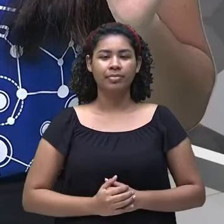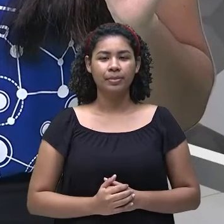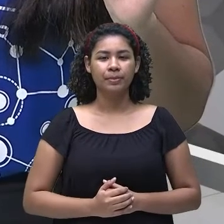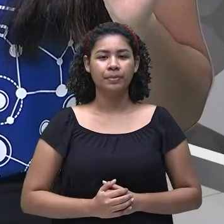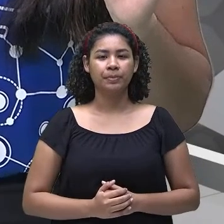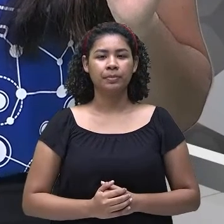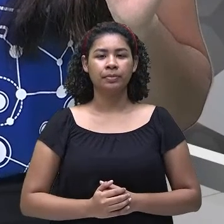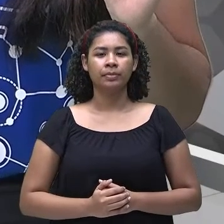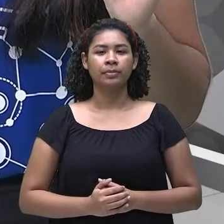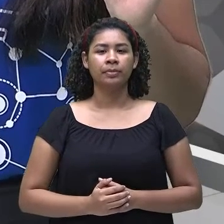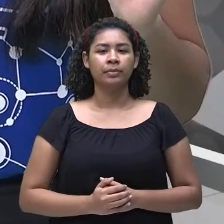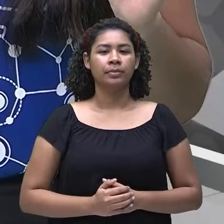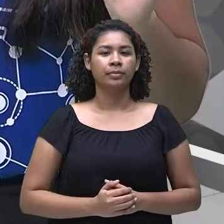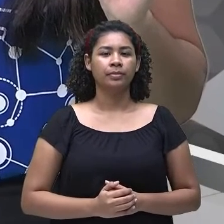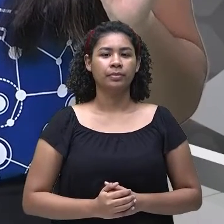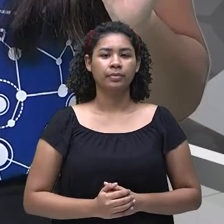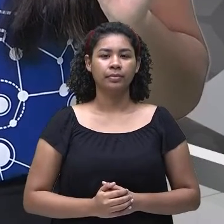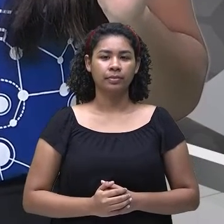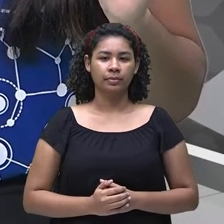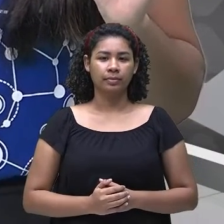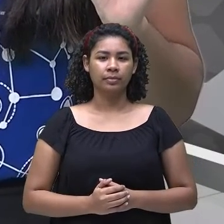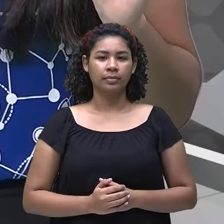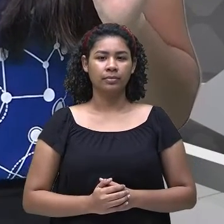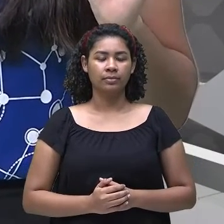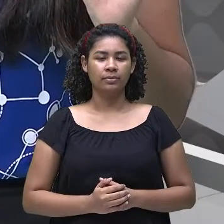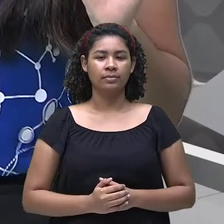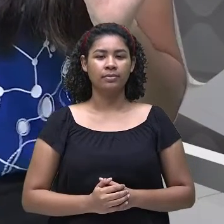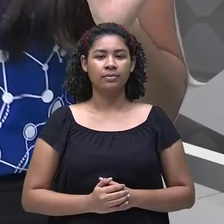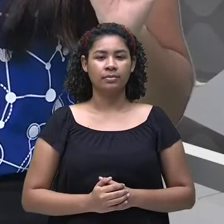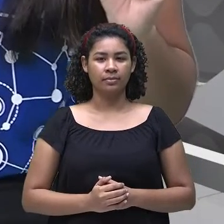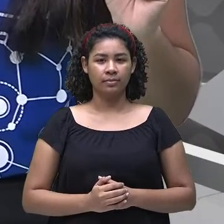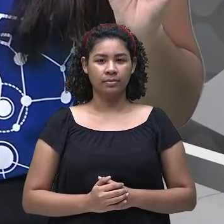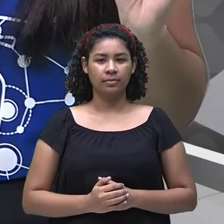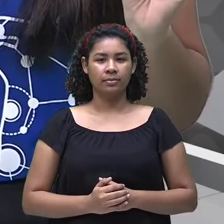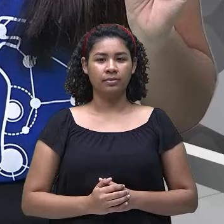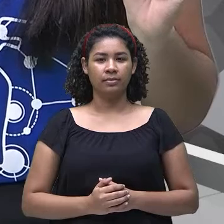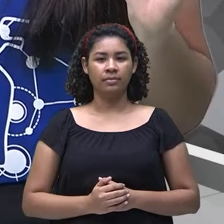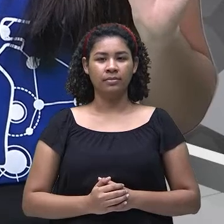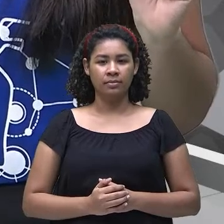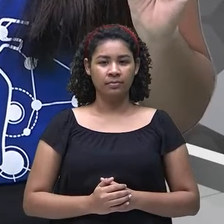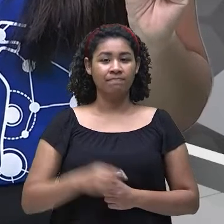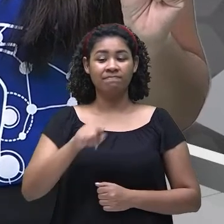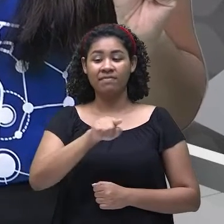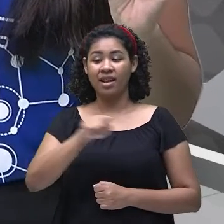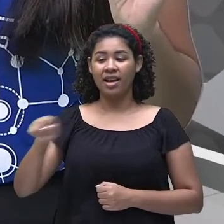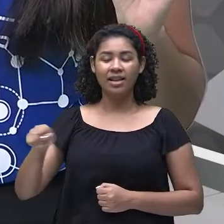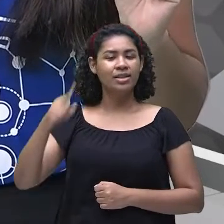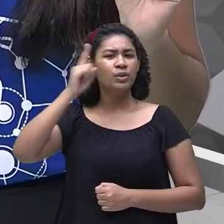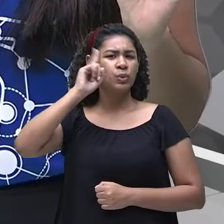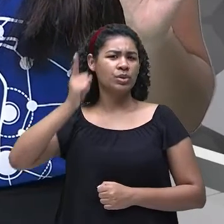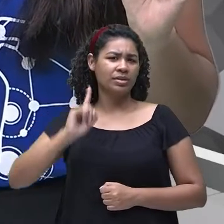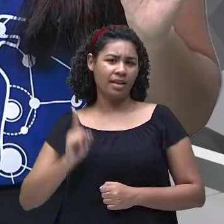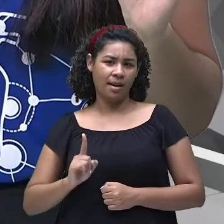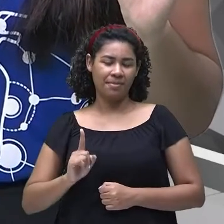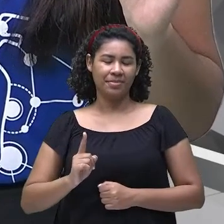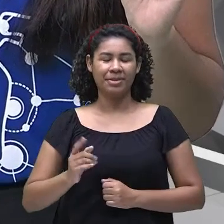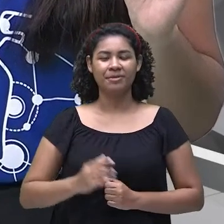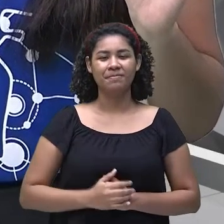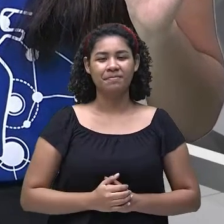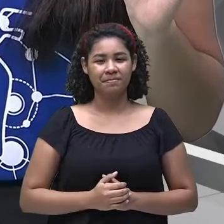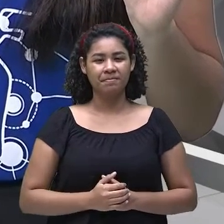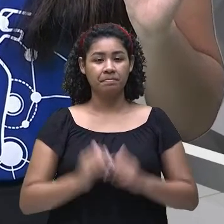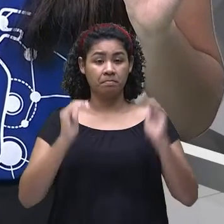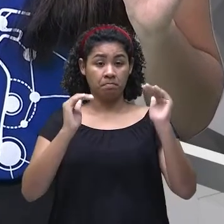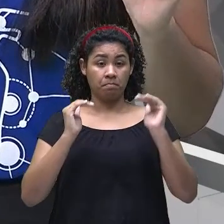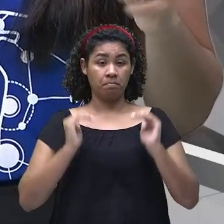roller skate. They can't roller skate. Eles não sabem, né? Andar de patins. E